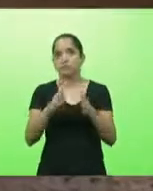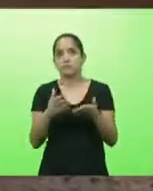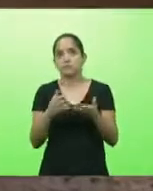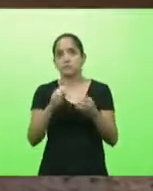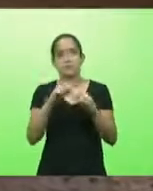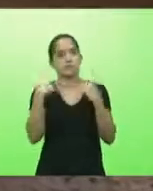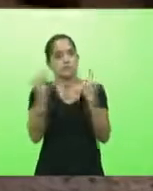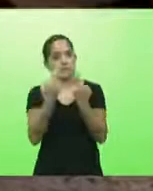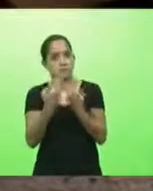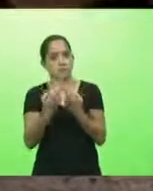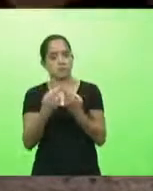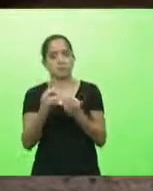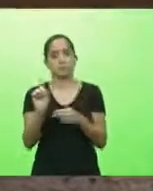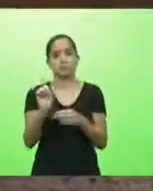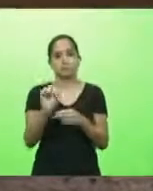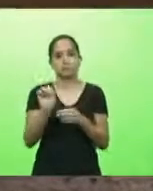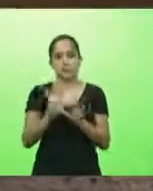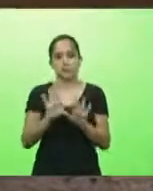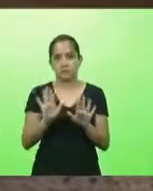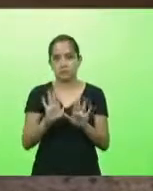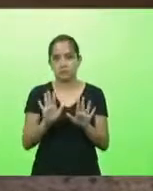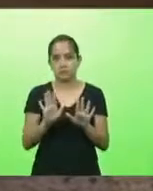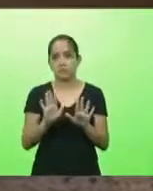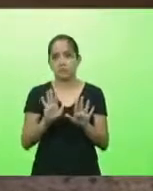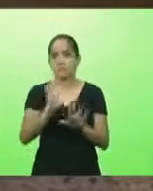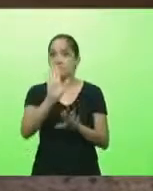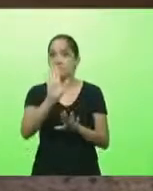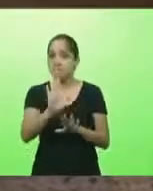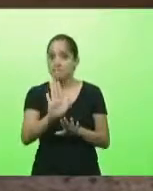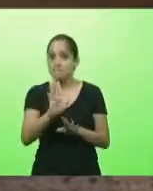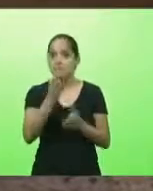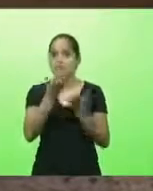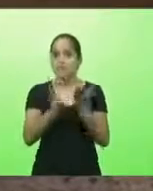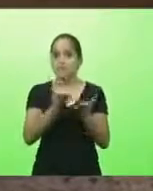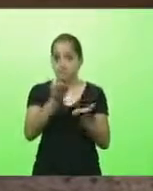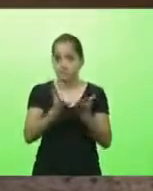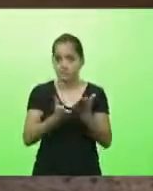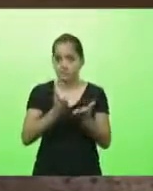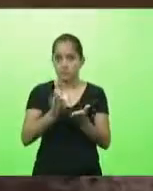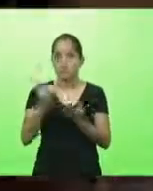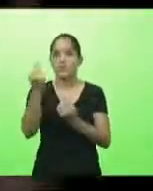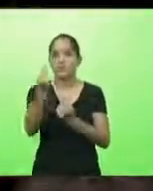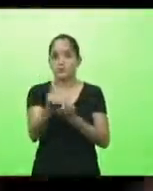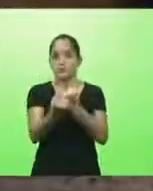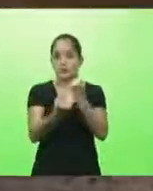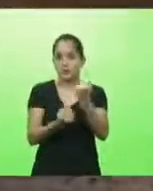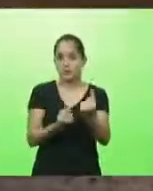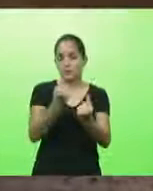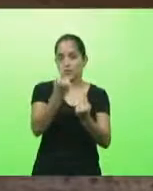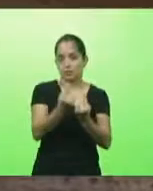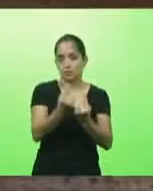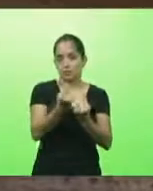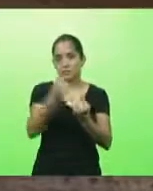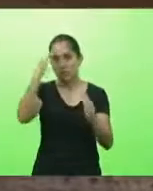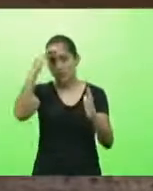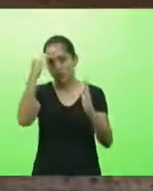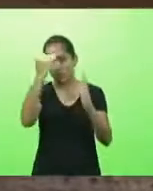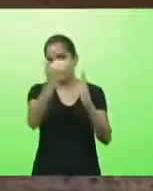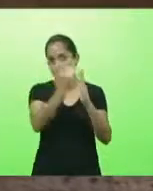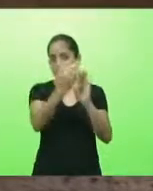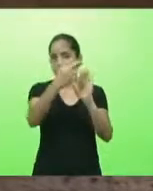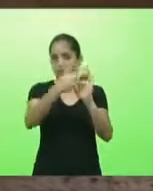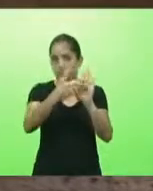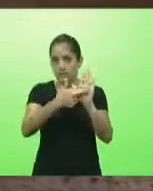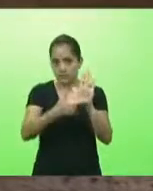culto sem culto mas com atendimento individual obedecendo as normas da